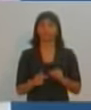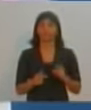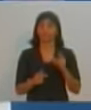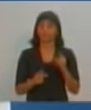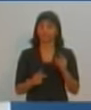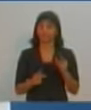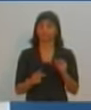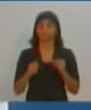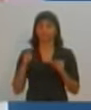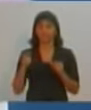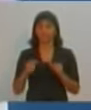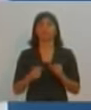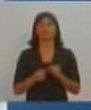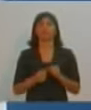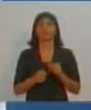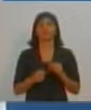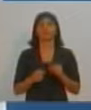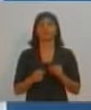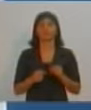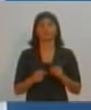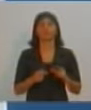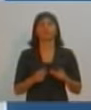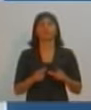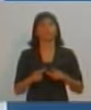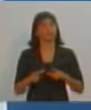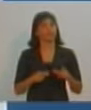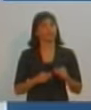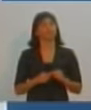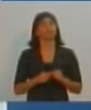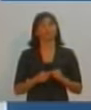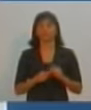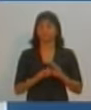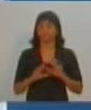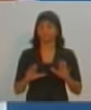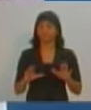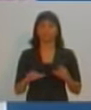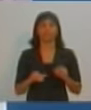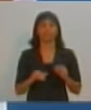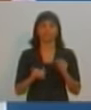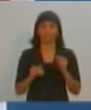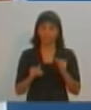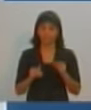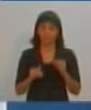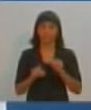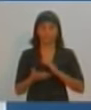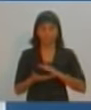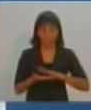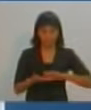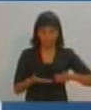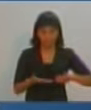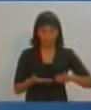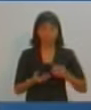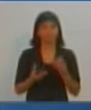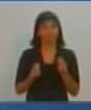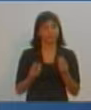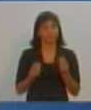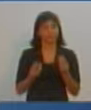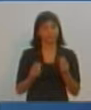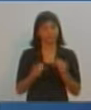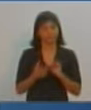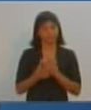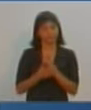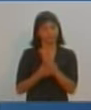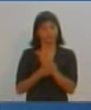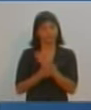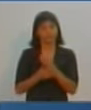Stanner, vão para a Regente Feijó, porque o ISS é 3%. Isso é inadmissível. A gente perde muito. Presidente Prudente, se eu for